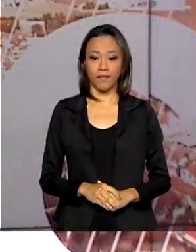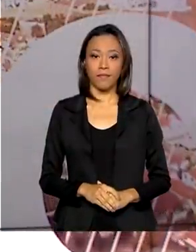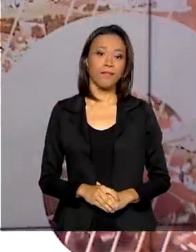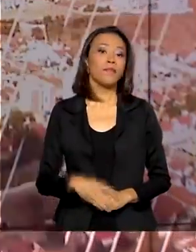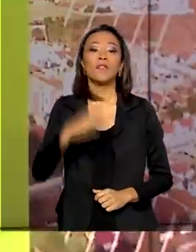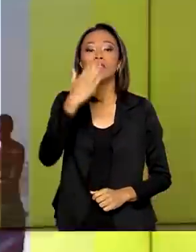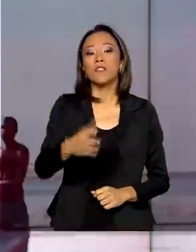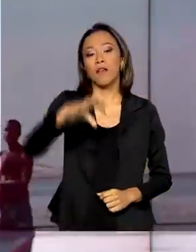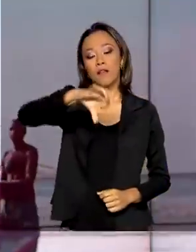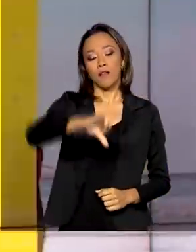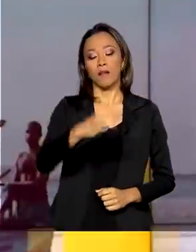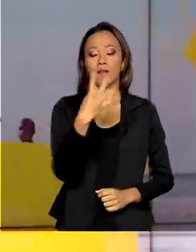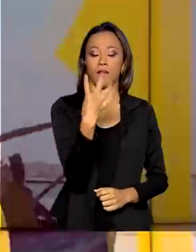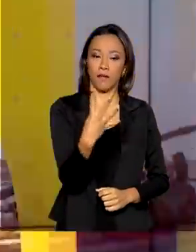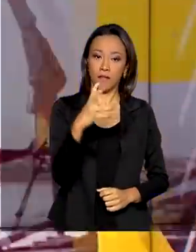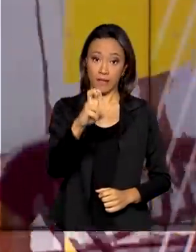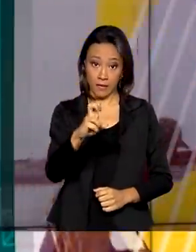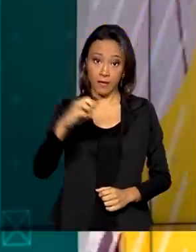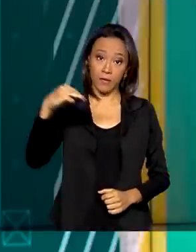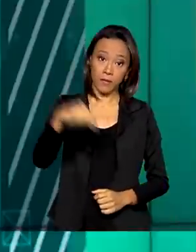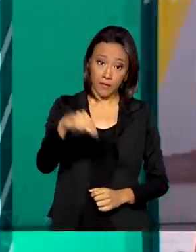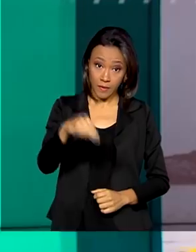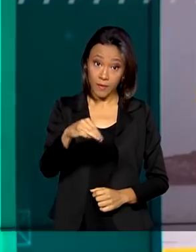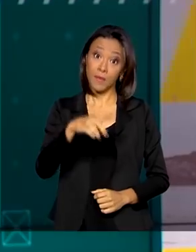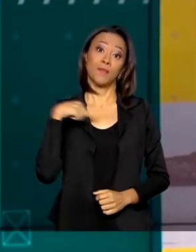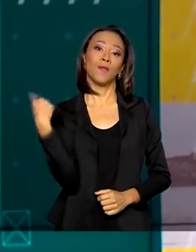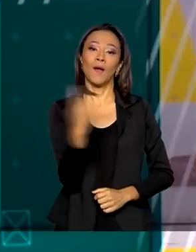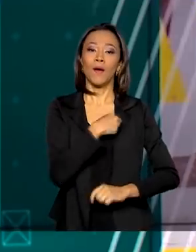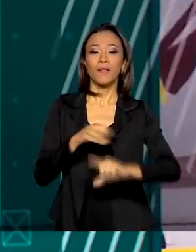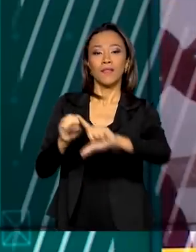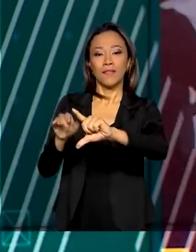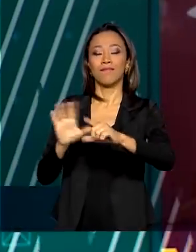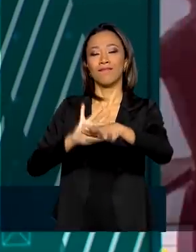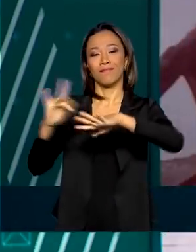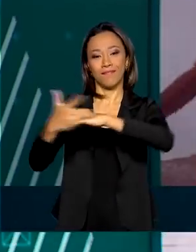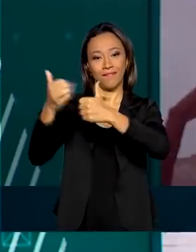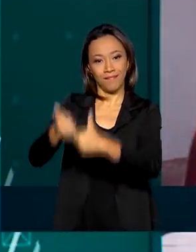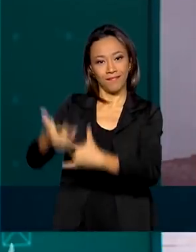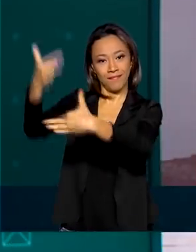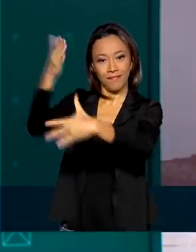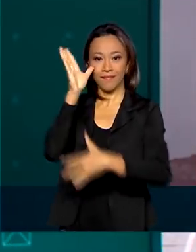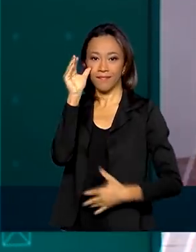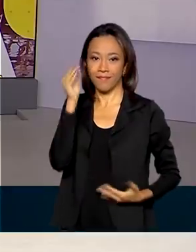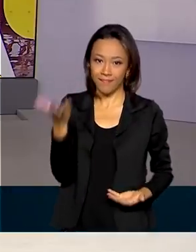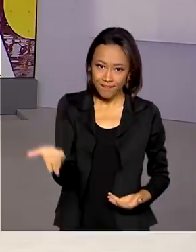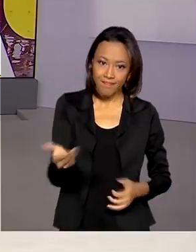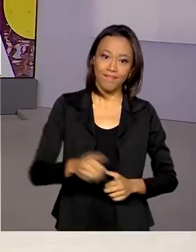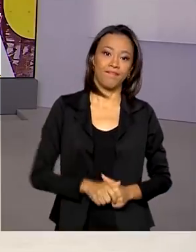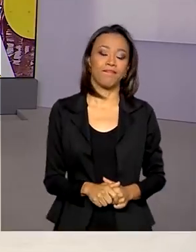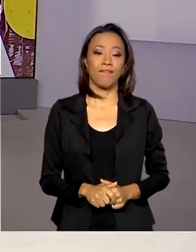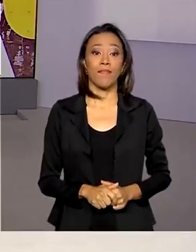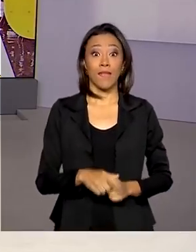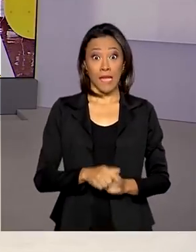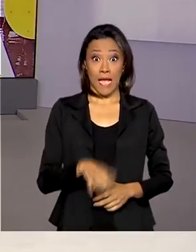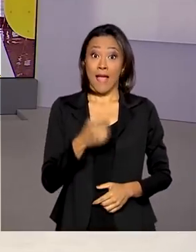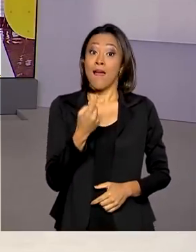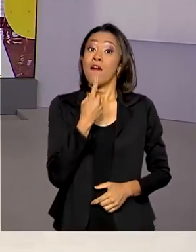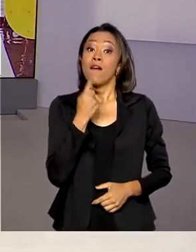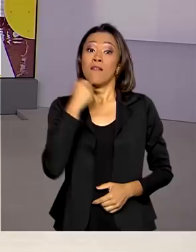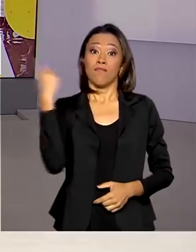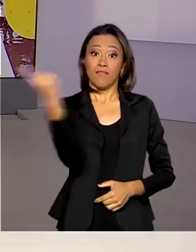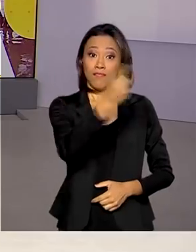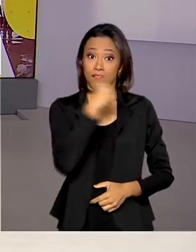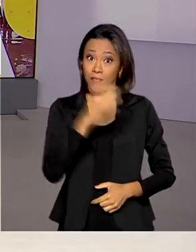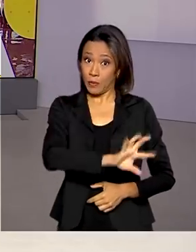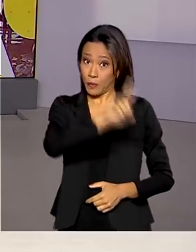São 9 horas e 45 minutos. Estamos ao vivo também pelas redes sociais. Feriado prolongado e